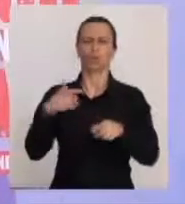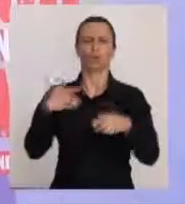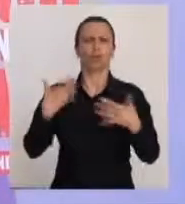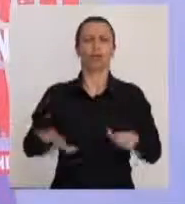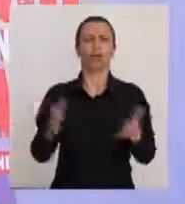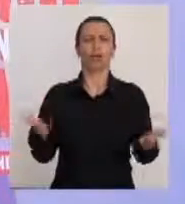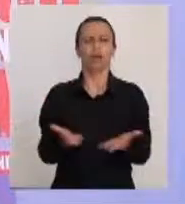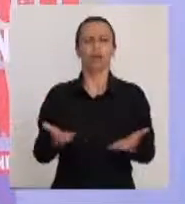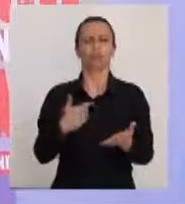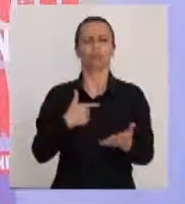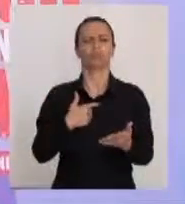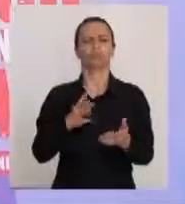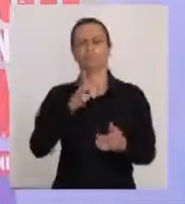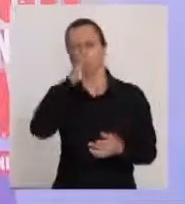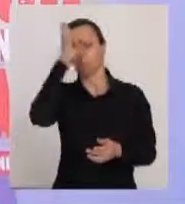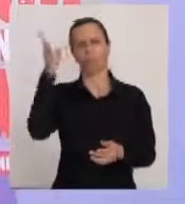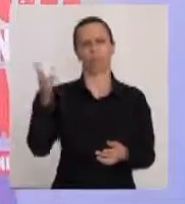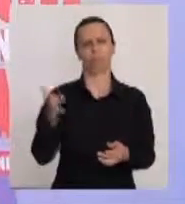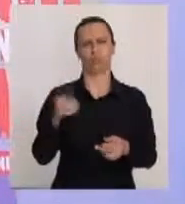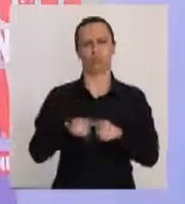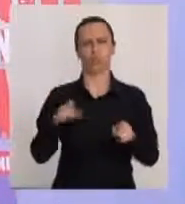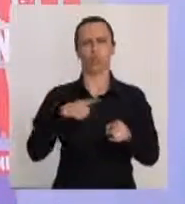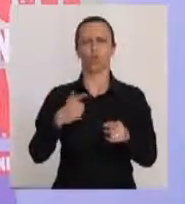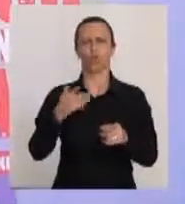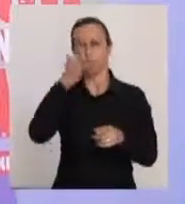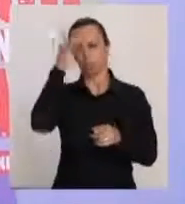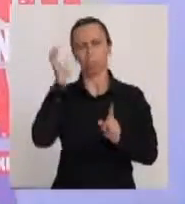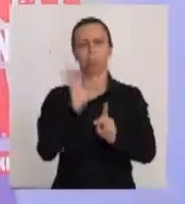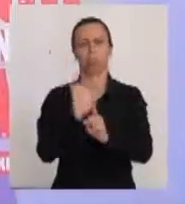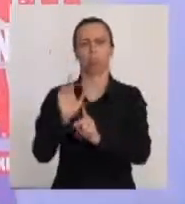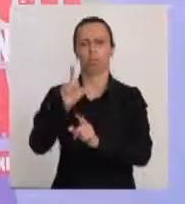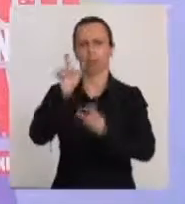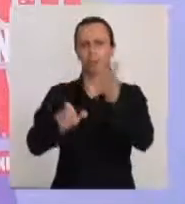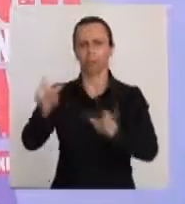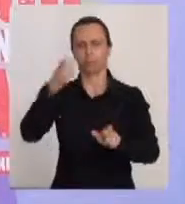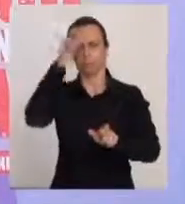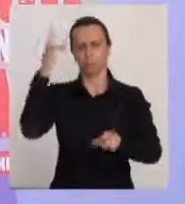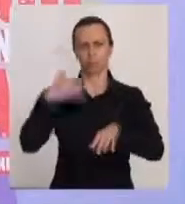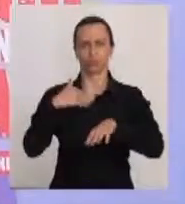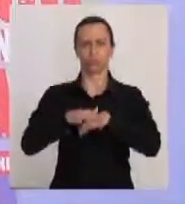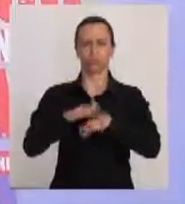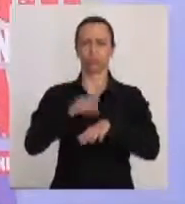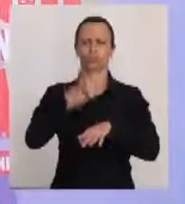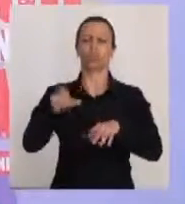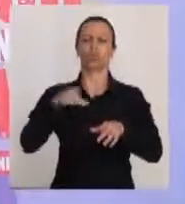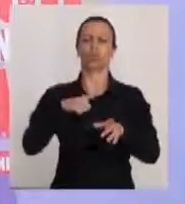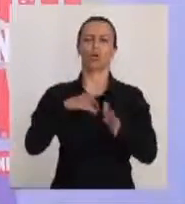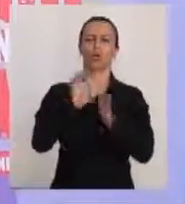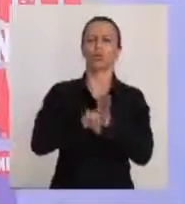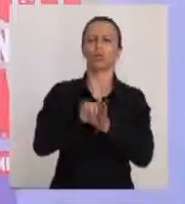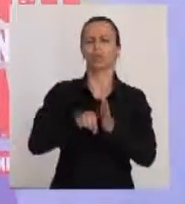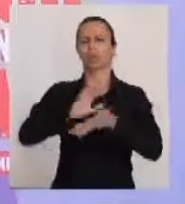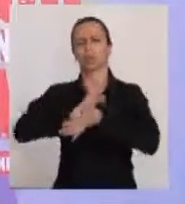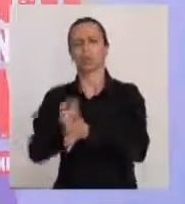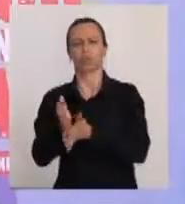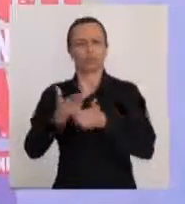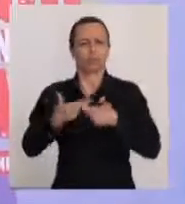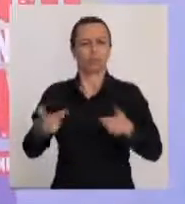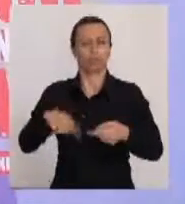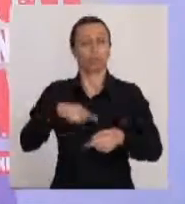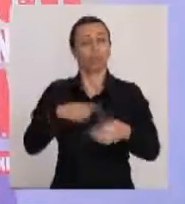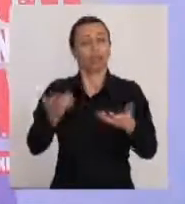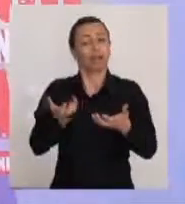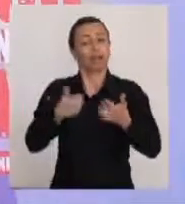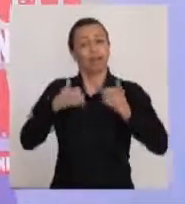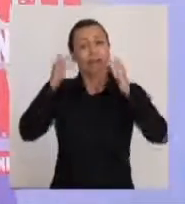Nós não queremos, em nenhum momento aqui, infringir ou coibir as pessoas de exercer todos os seus conceitos e preconceitos